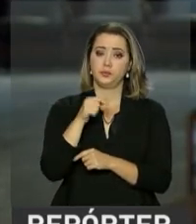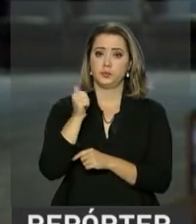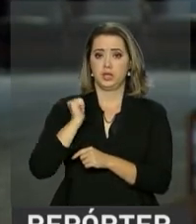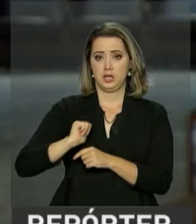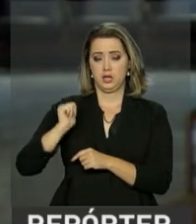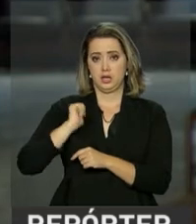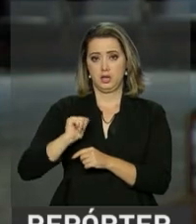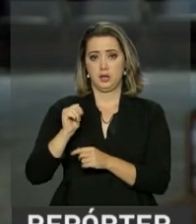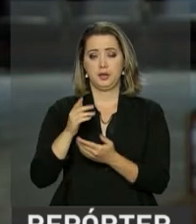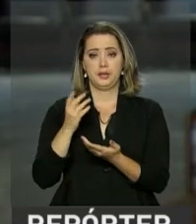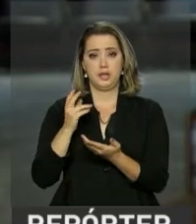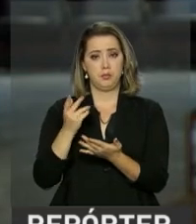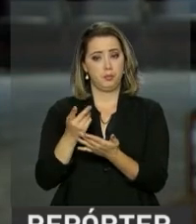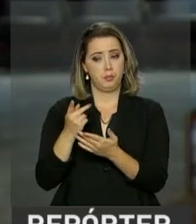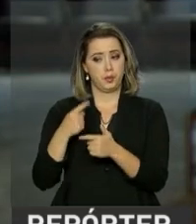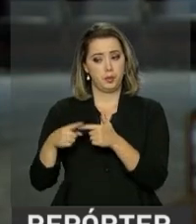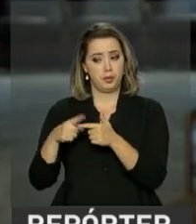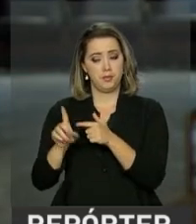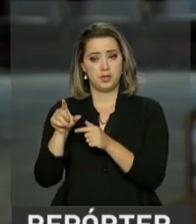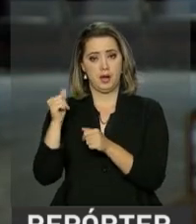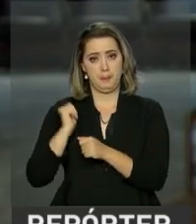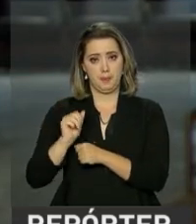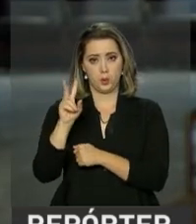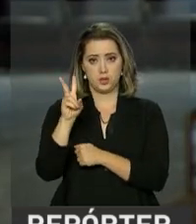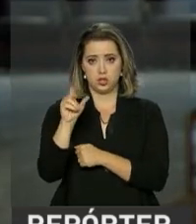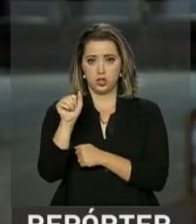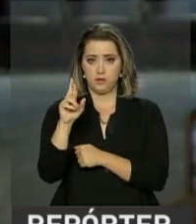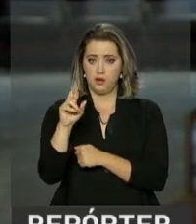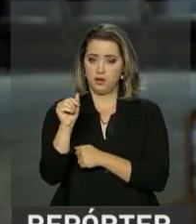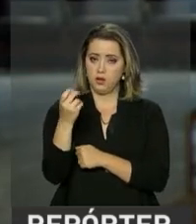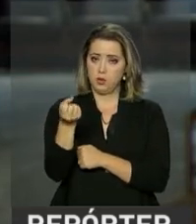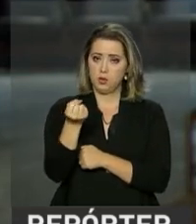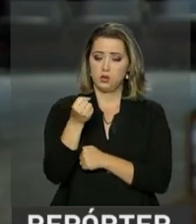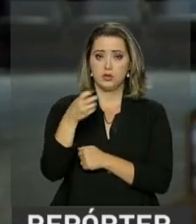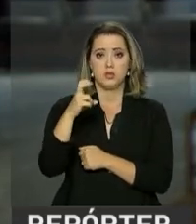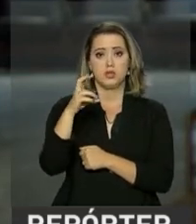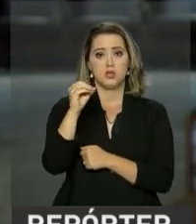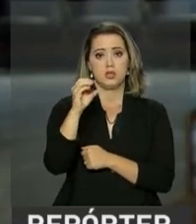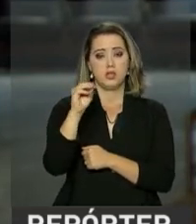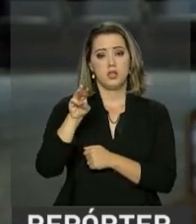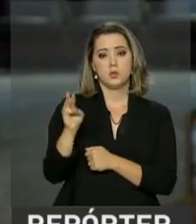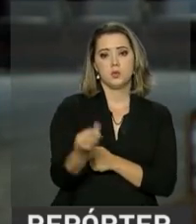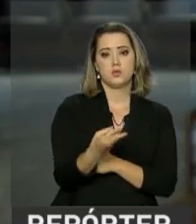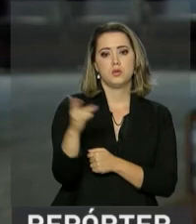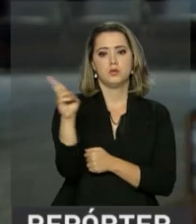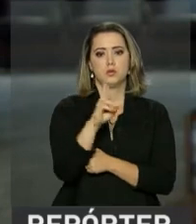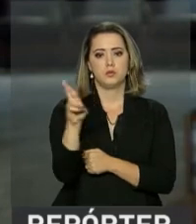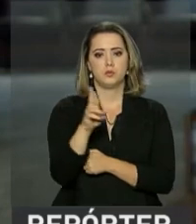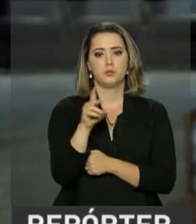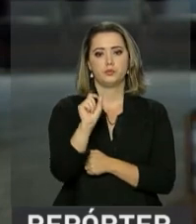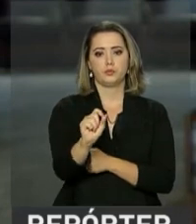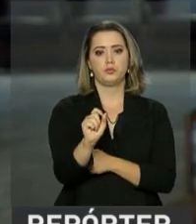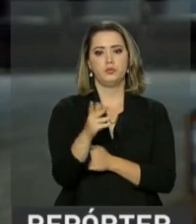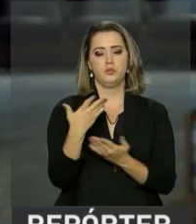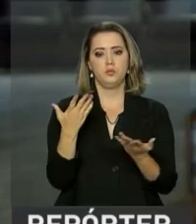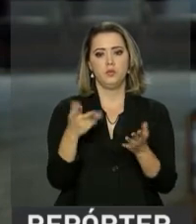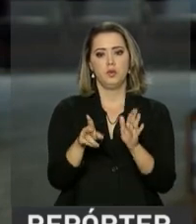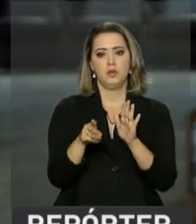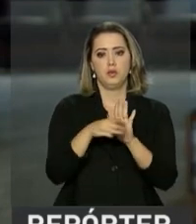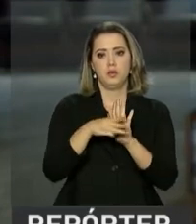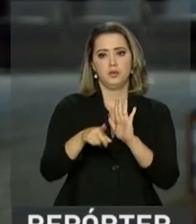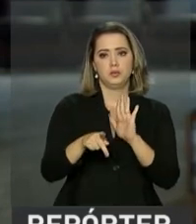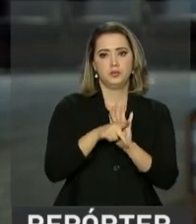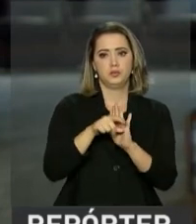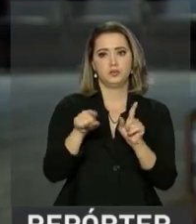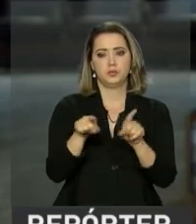Bolsa de Valores passa de R$ 500 mil para R$ 500 milhões. A medida provisória